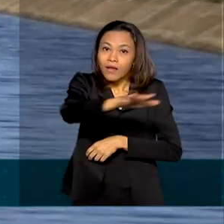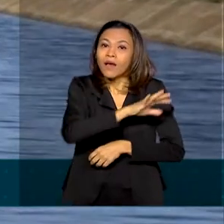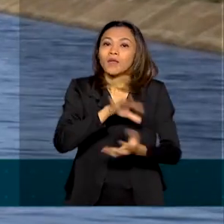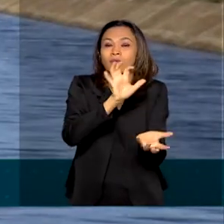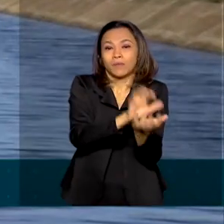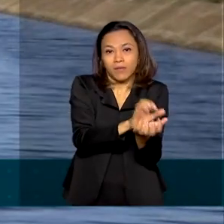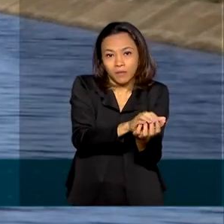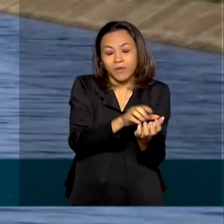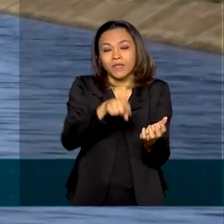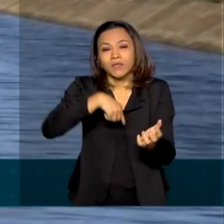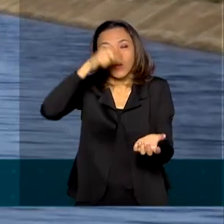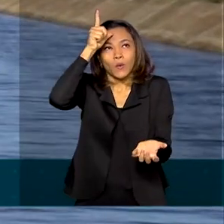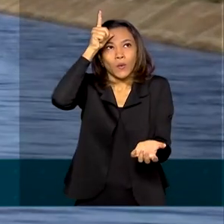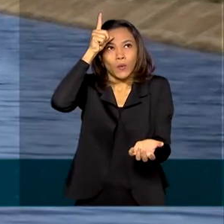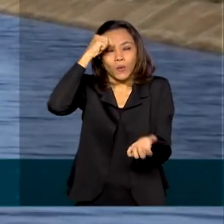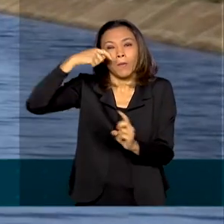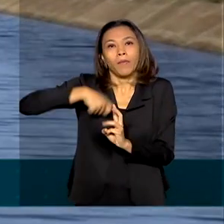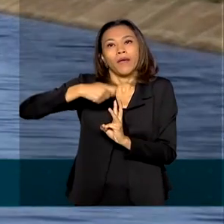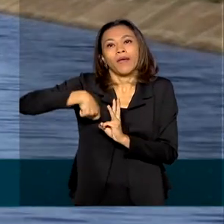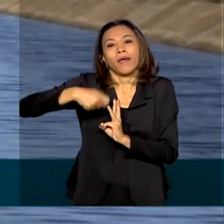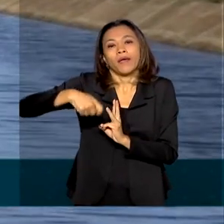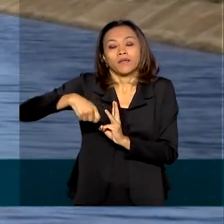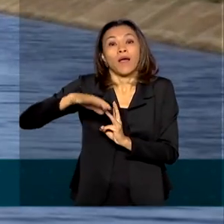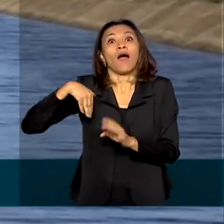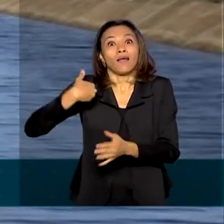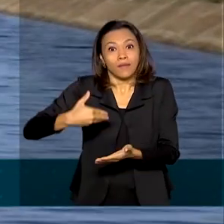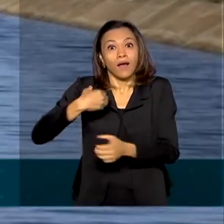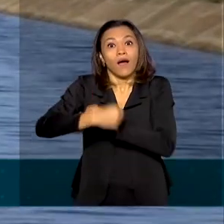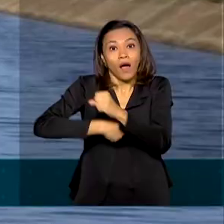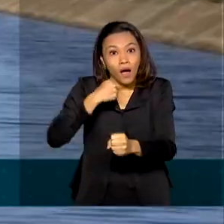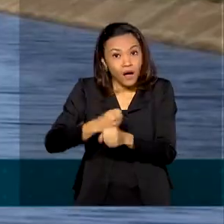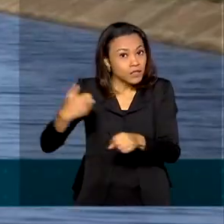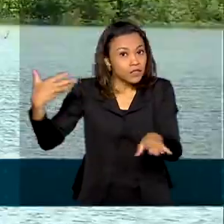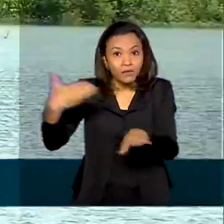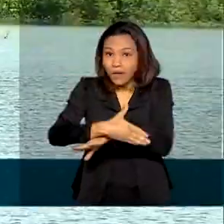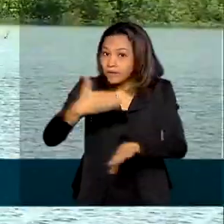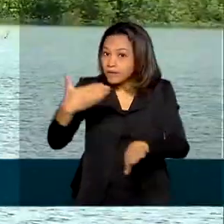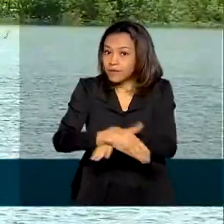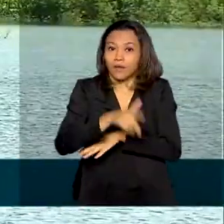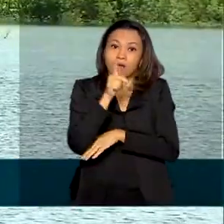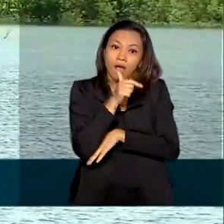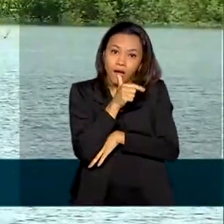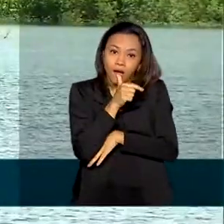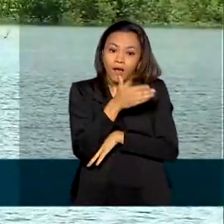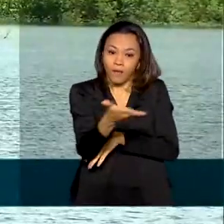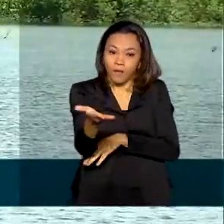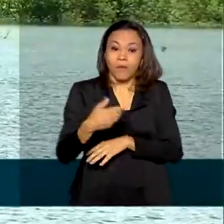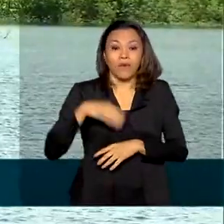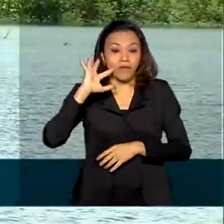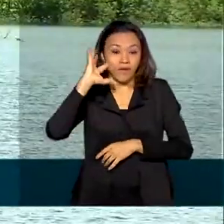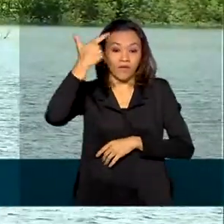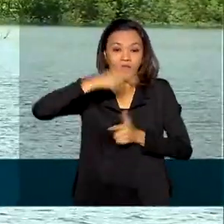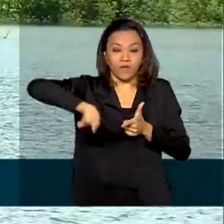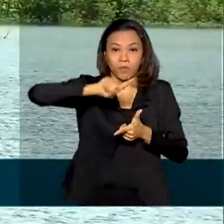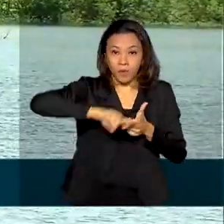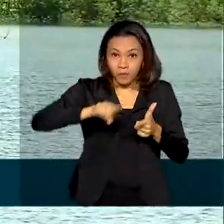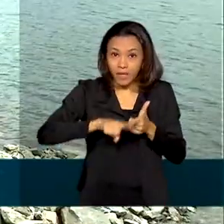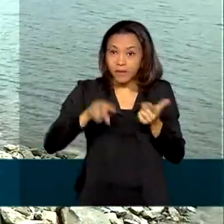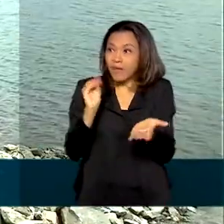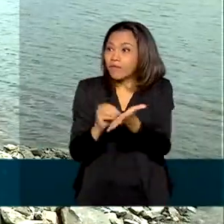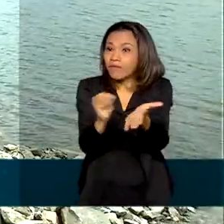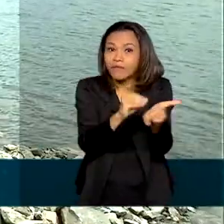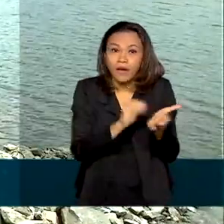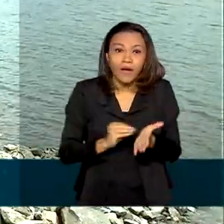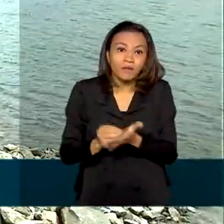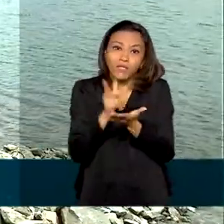para comunidades que passam meses e até anos sem ter acesso frequente à água. Além de ajudar a resolver o problema de escassez de